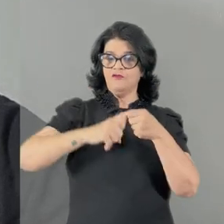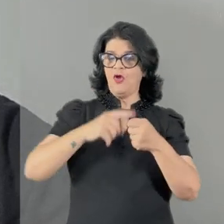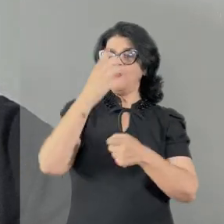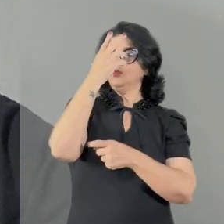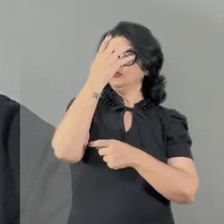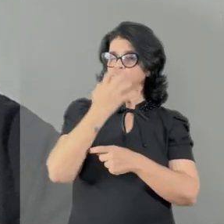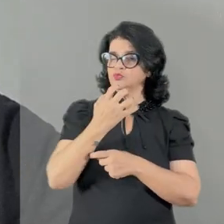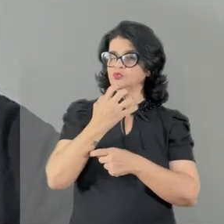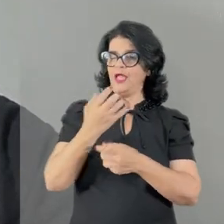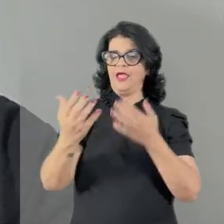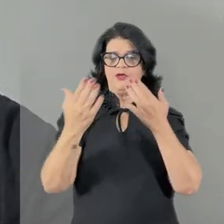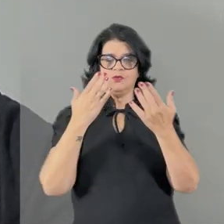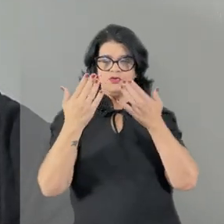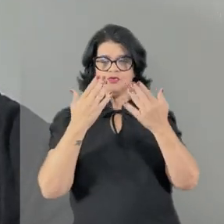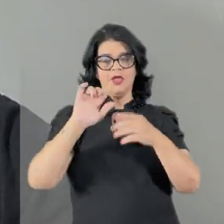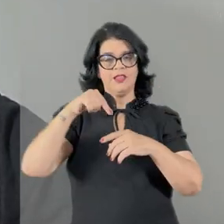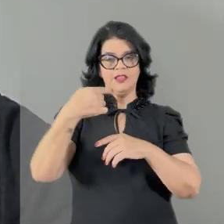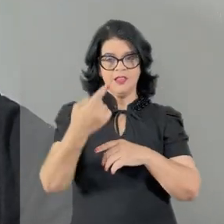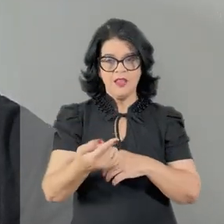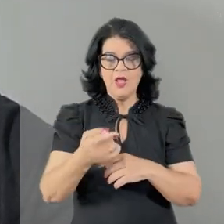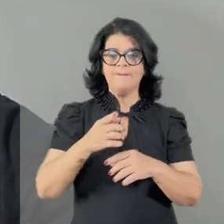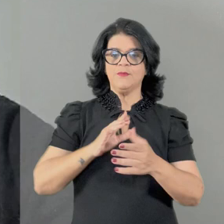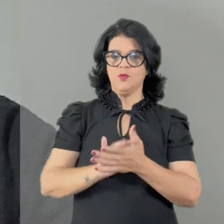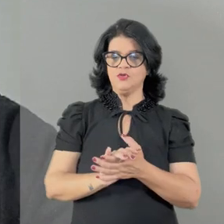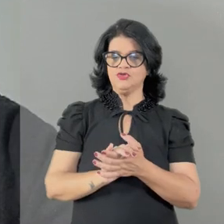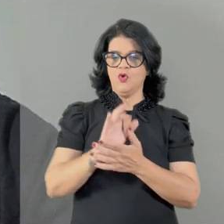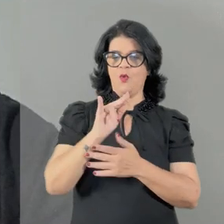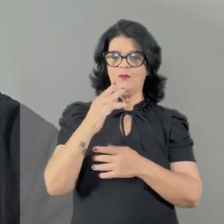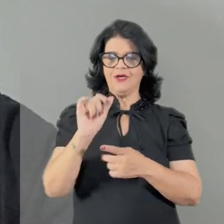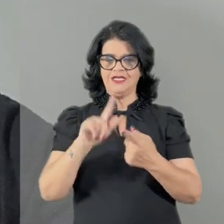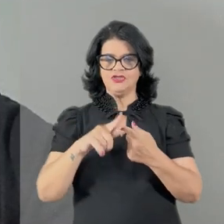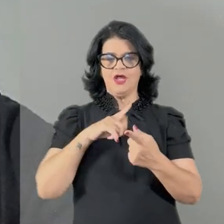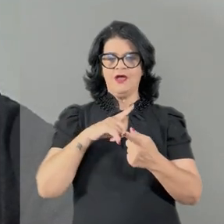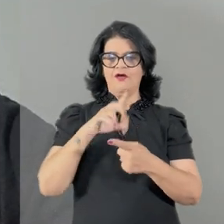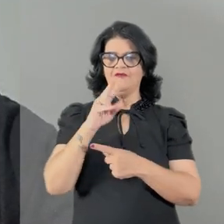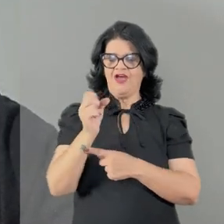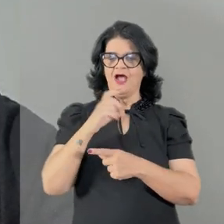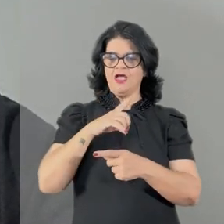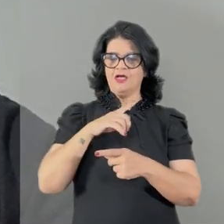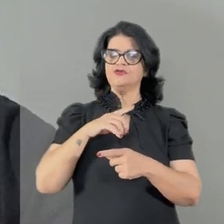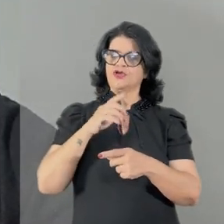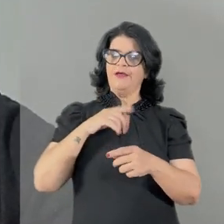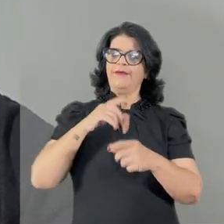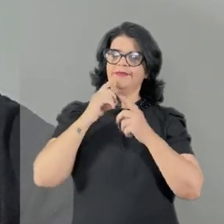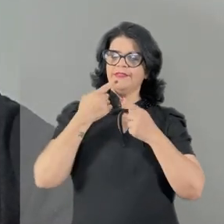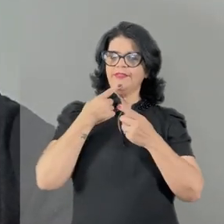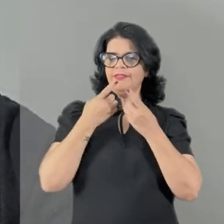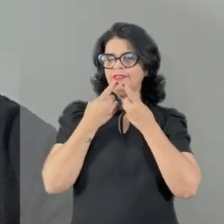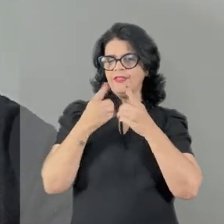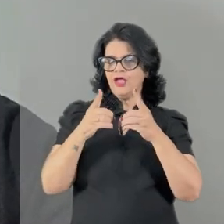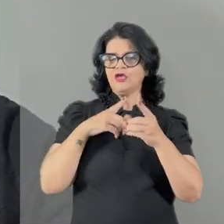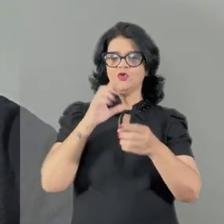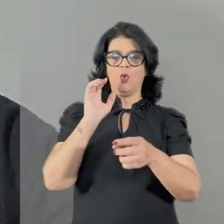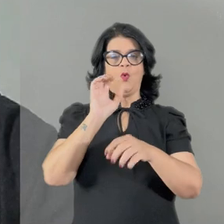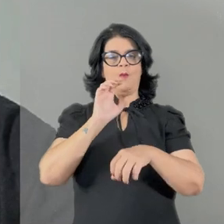séria, desconfiada. Depois de sufocar o levante comunista, Vargas decretou um estado de sítio, onde prendeu e